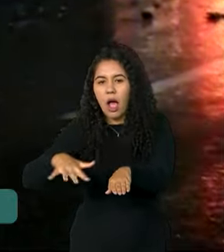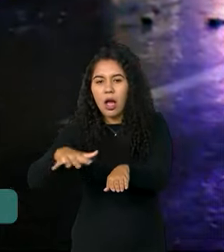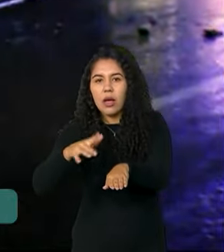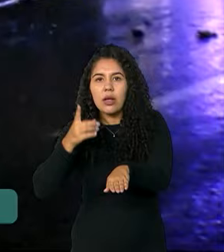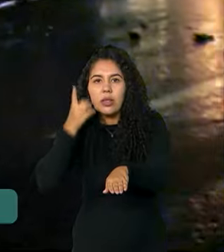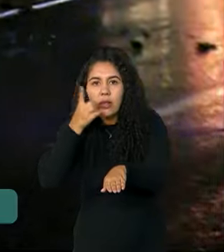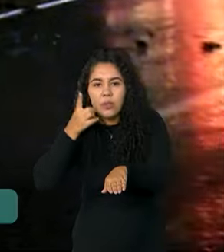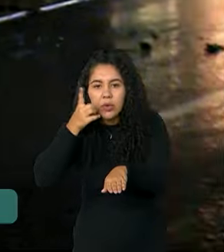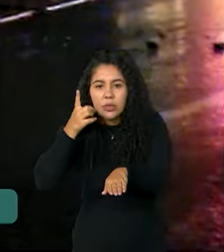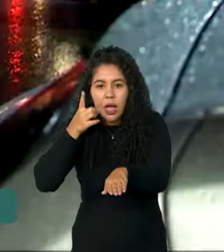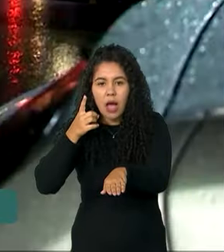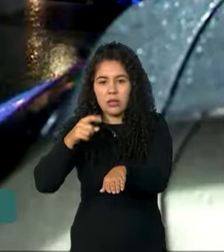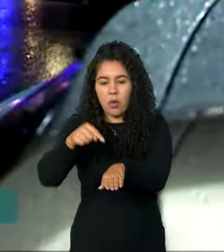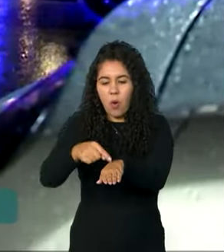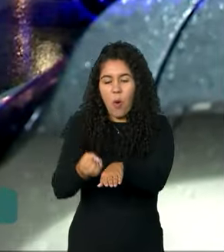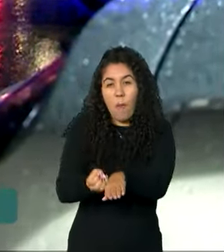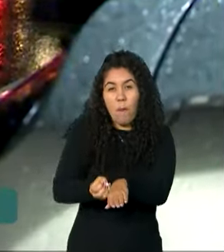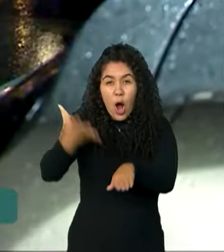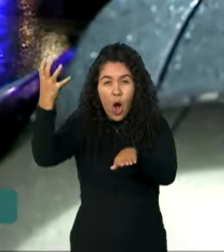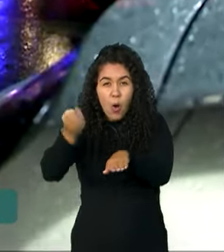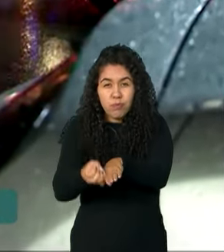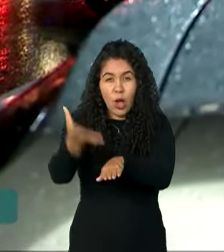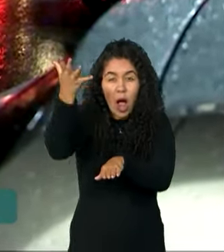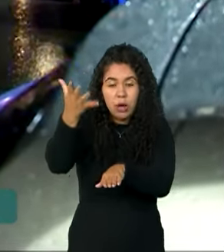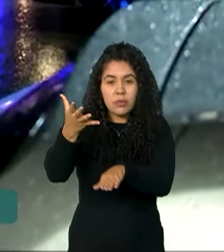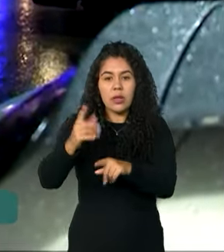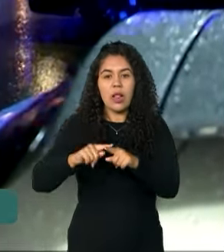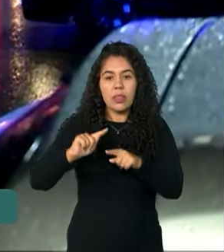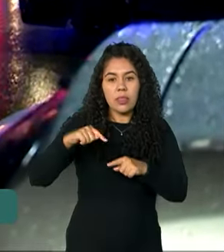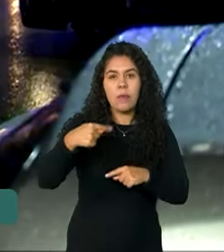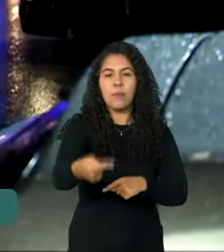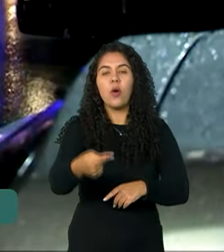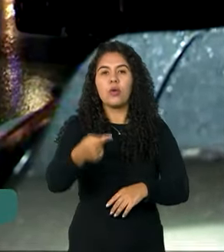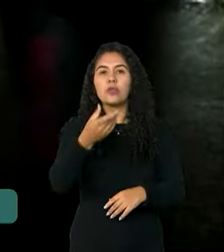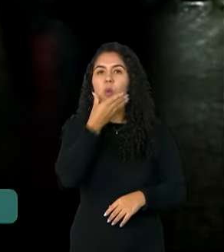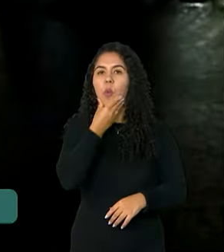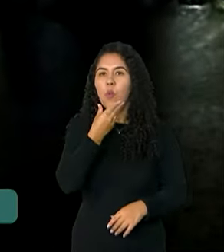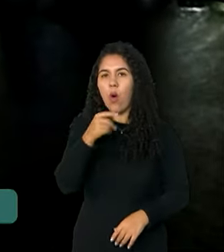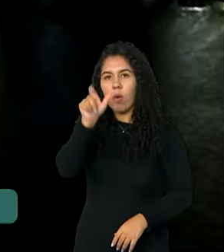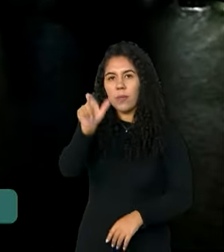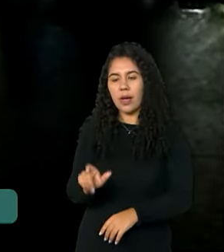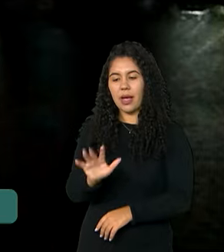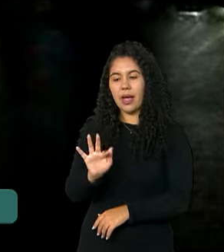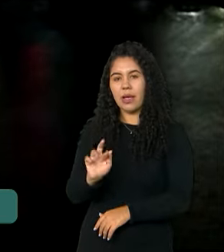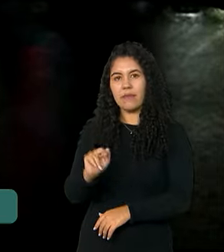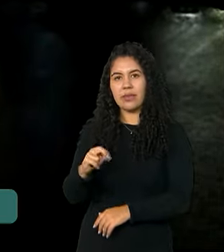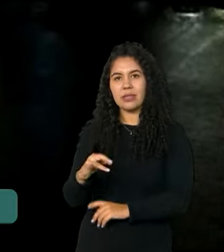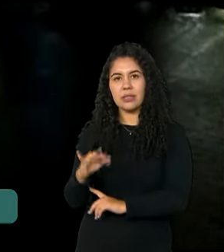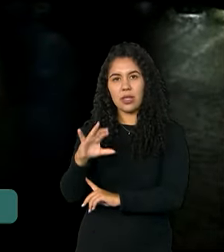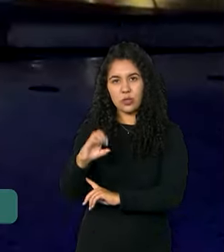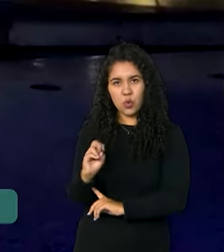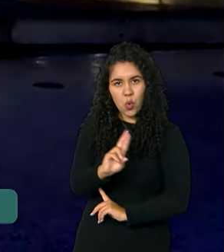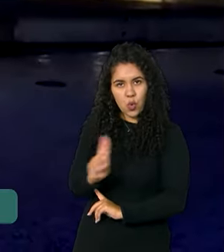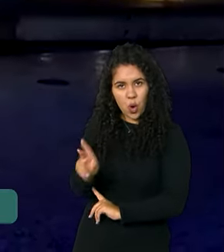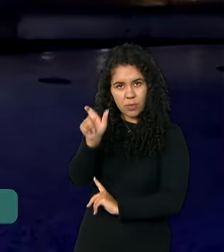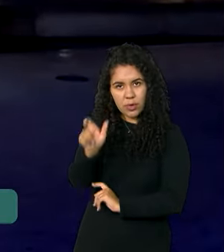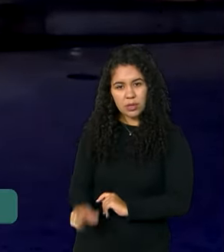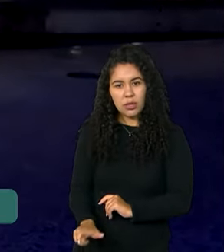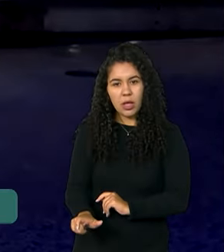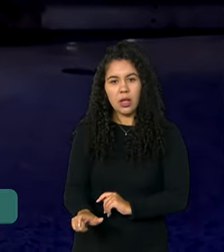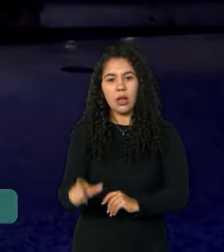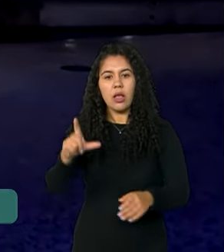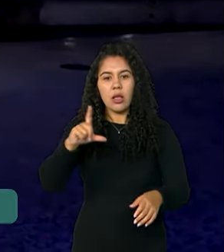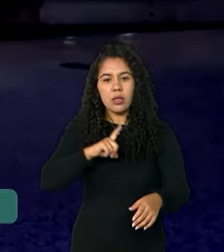Supremo Tribunal Federal. Em seguida, um homem identificado como Francisco Vanderlei Luiz teria detonado